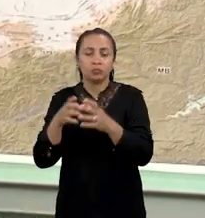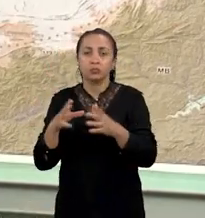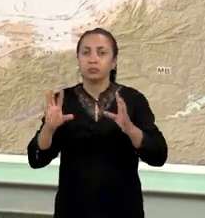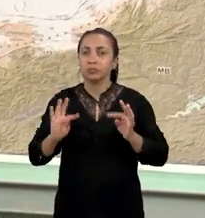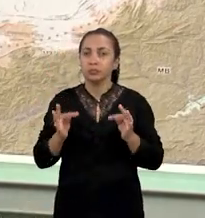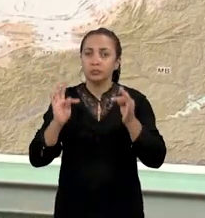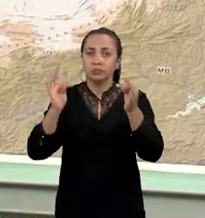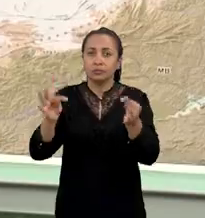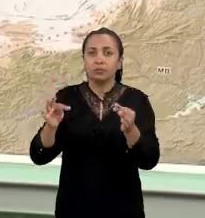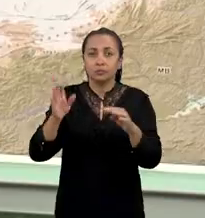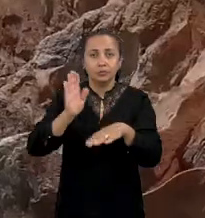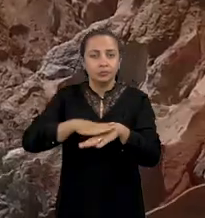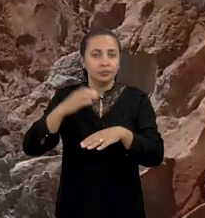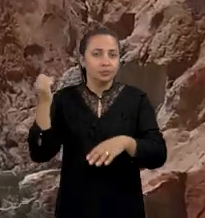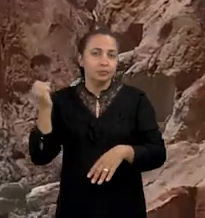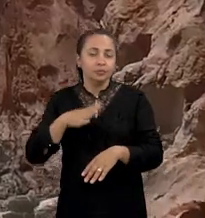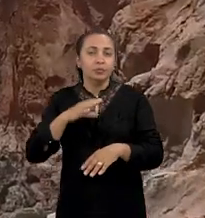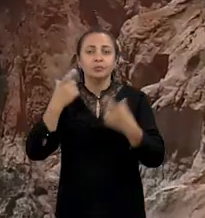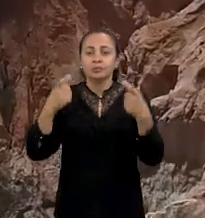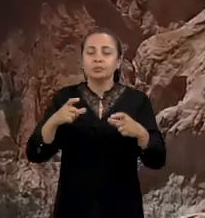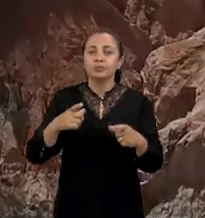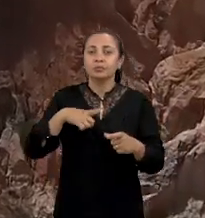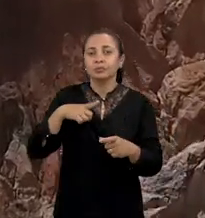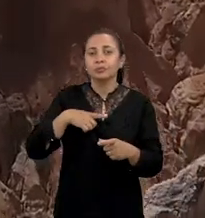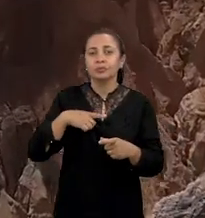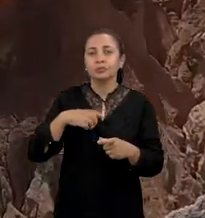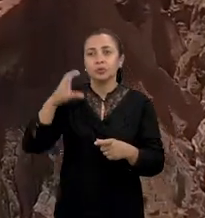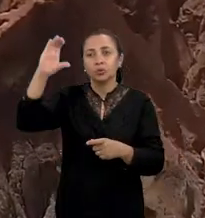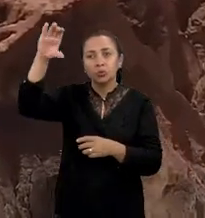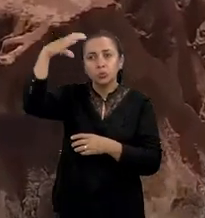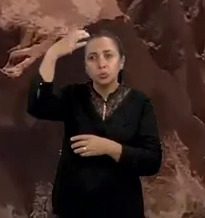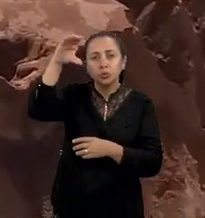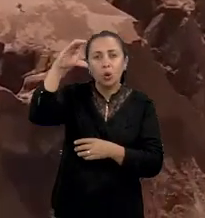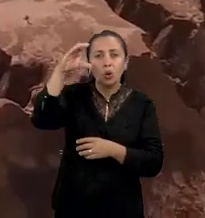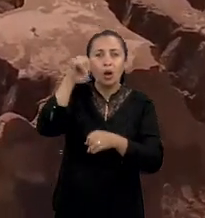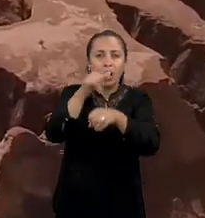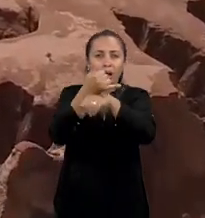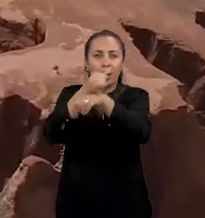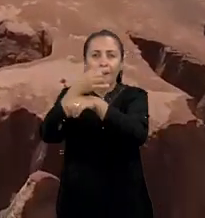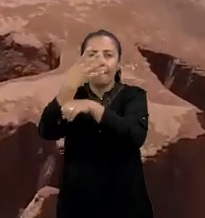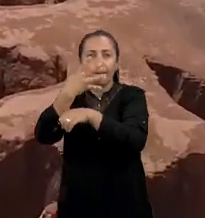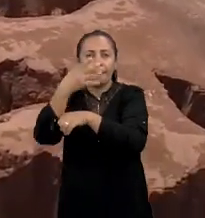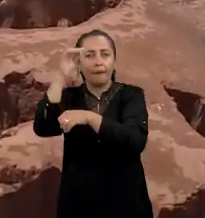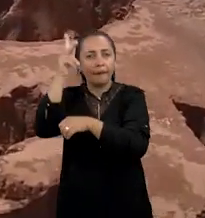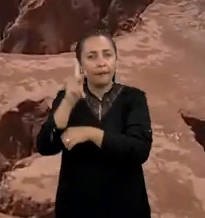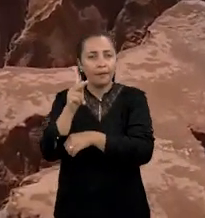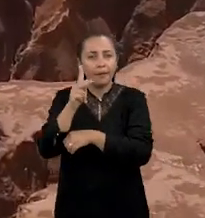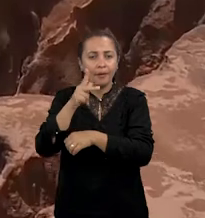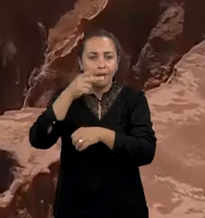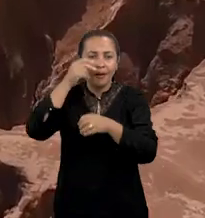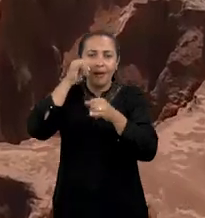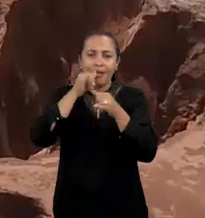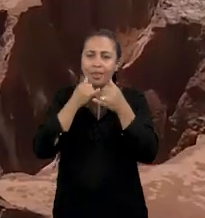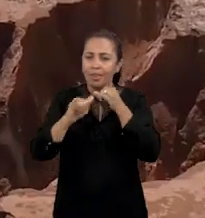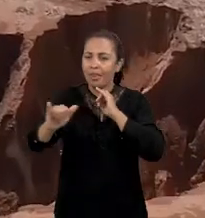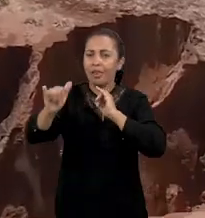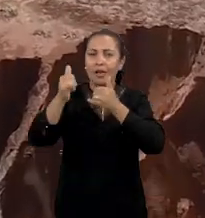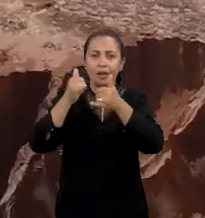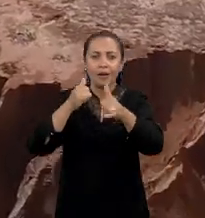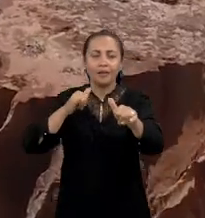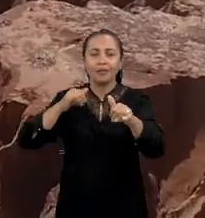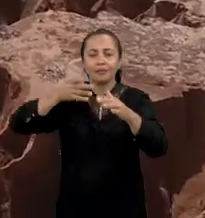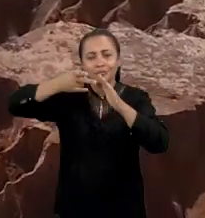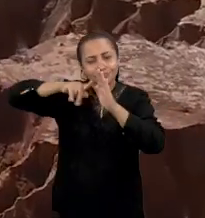tecnológico mais moderno, onde inclui drones com câmera 4K, escaneamento laser, radar de